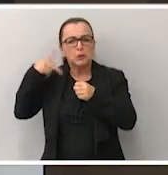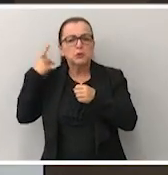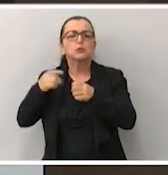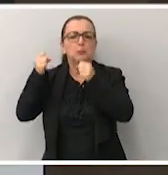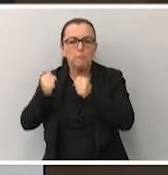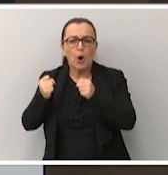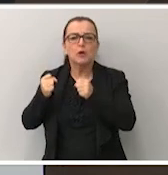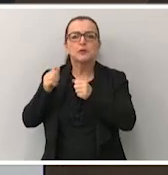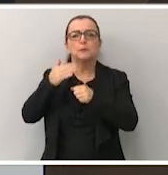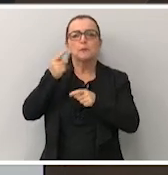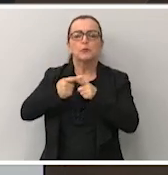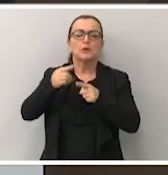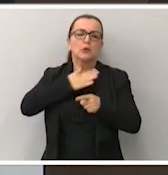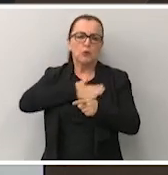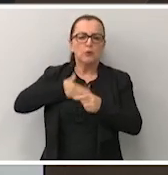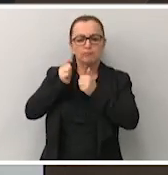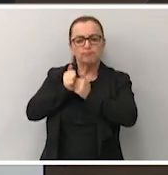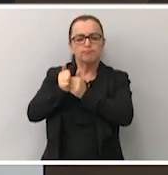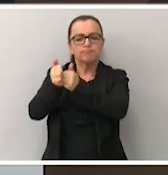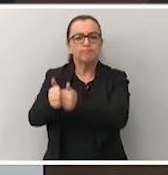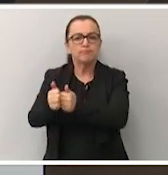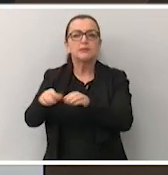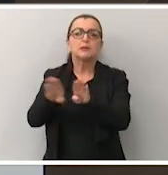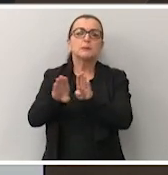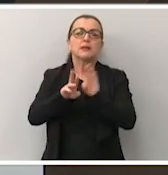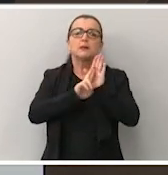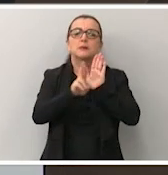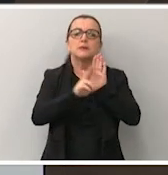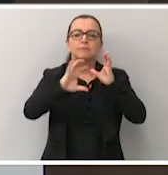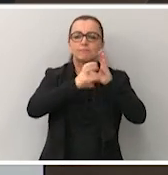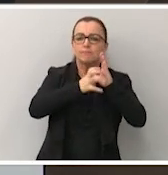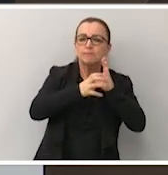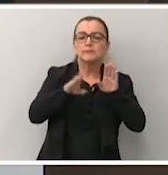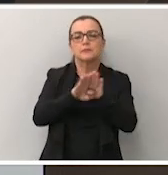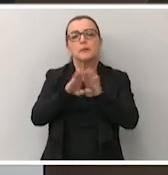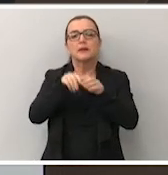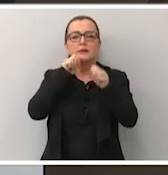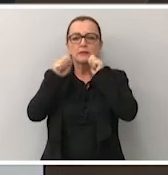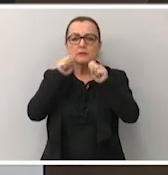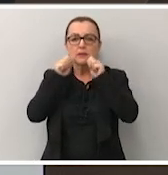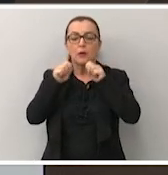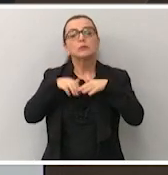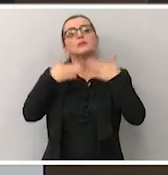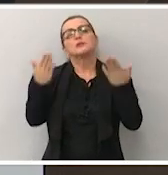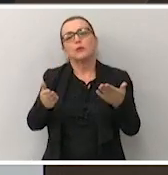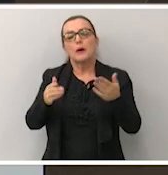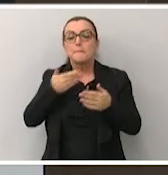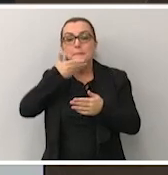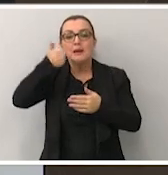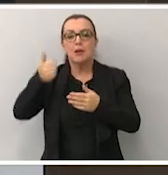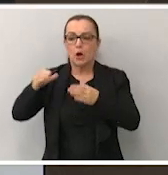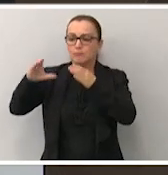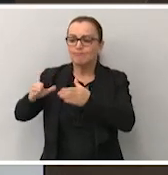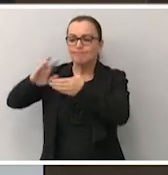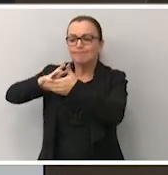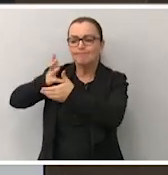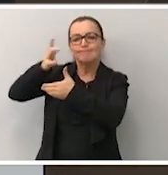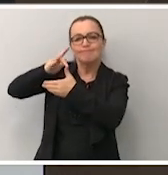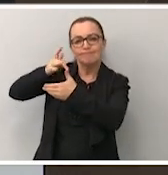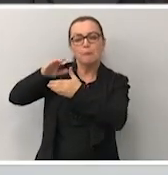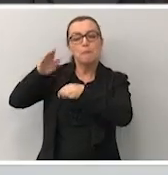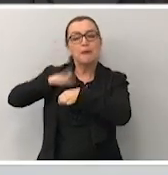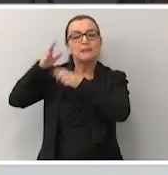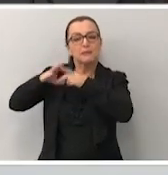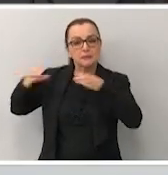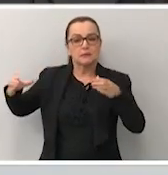políticos que gostam de acompanhar, dos representantes de partidos, da imprensa, então há todo um espaço preparado para esse momento